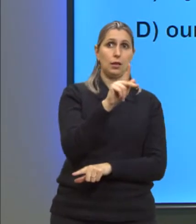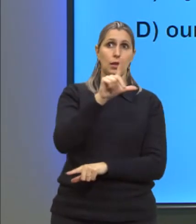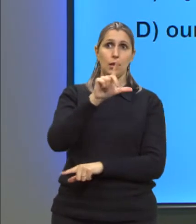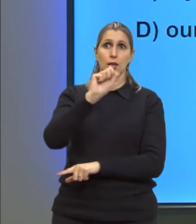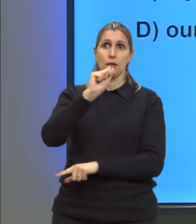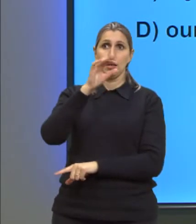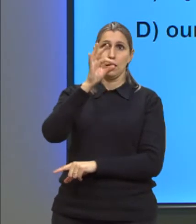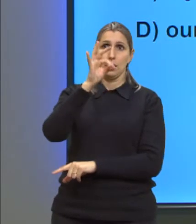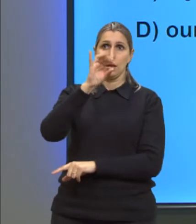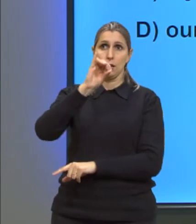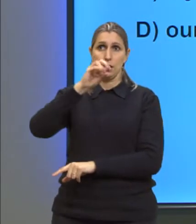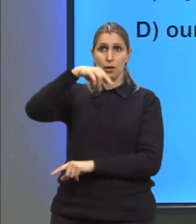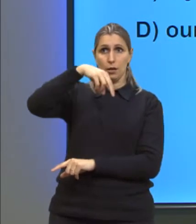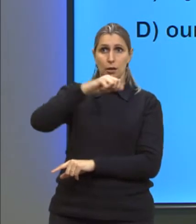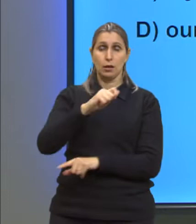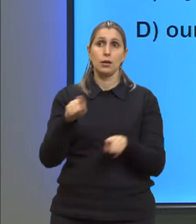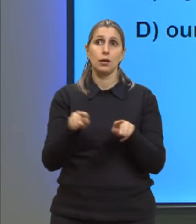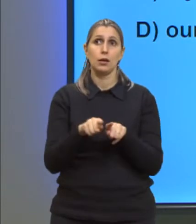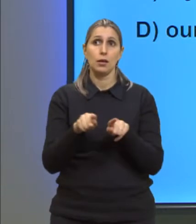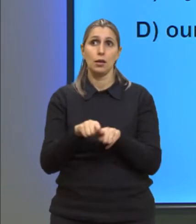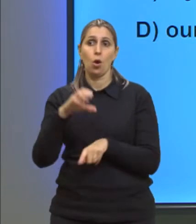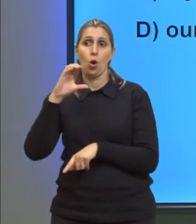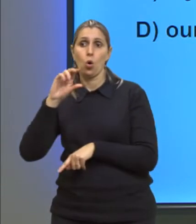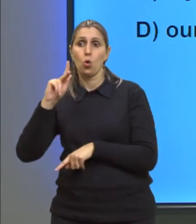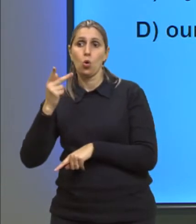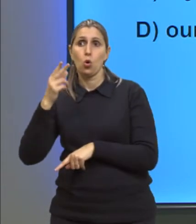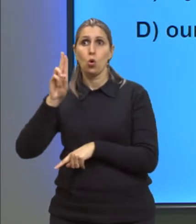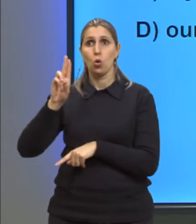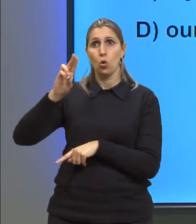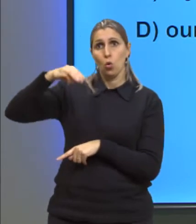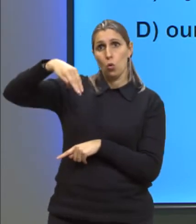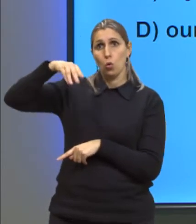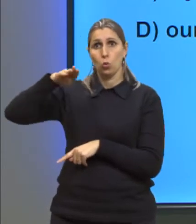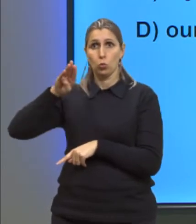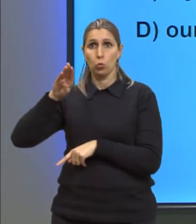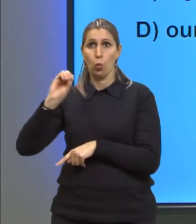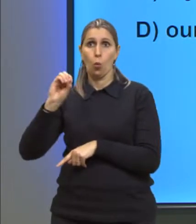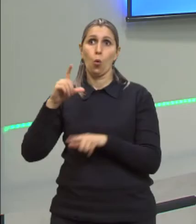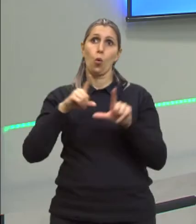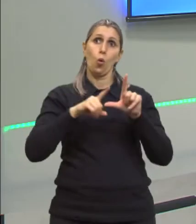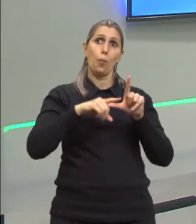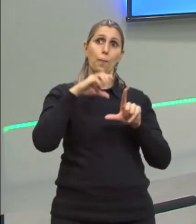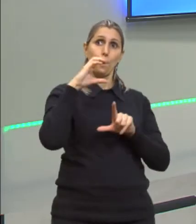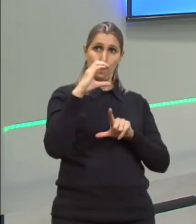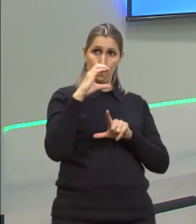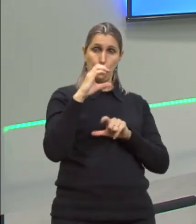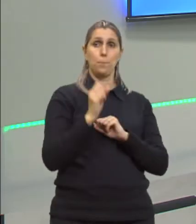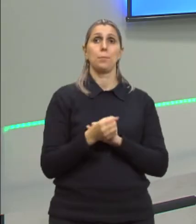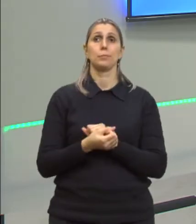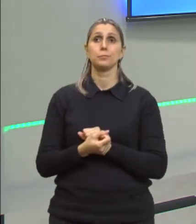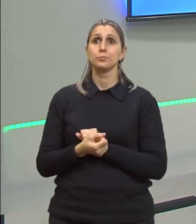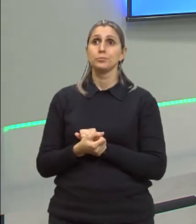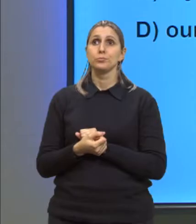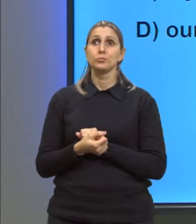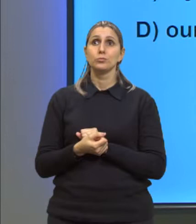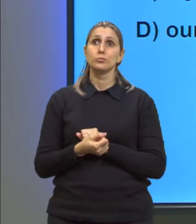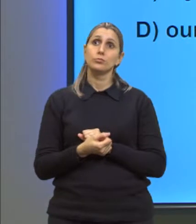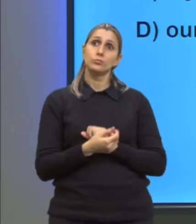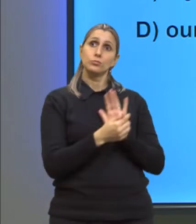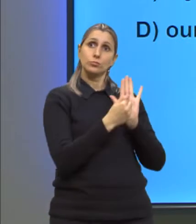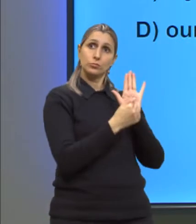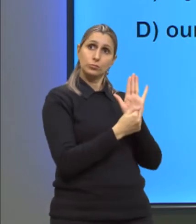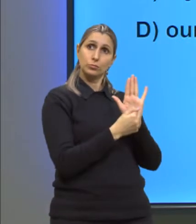e o chumbo, certo? Então, a letra C, pode passar o slide, por favor? A